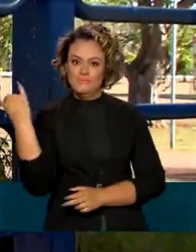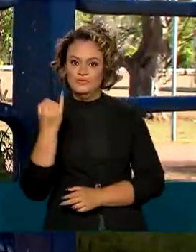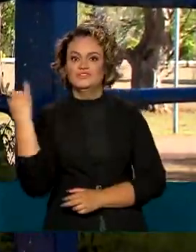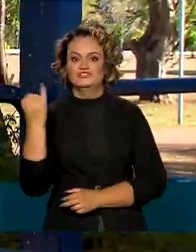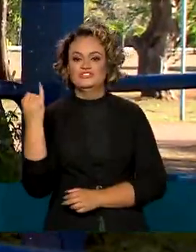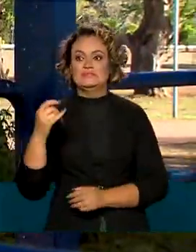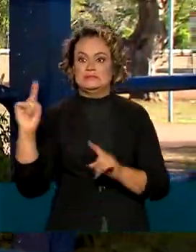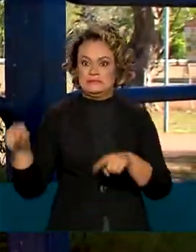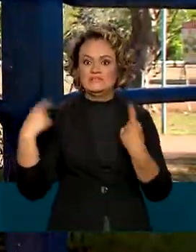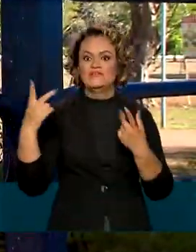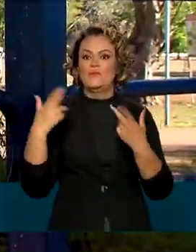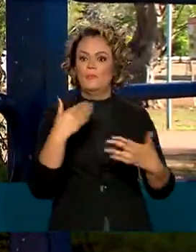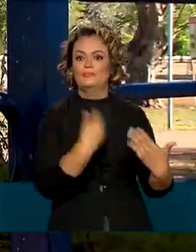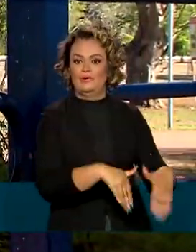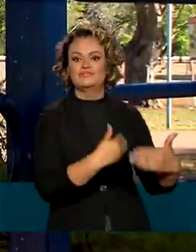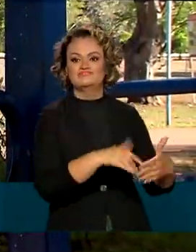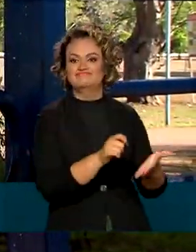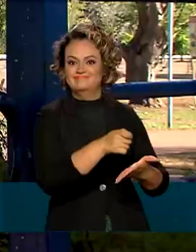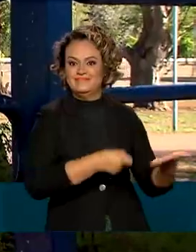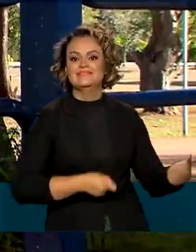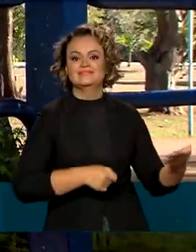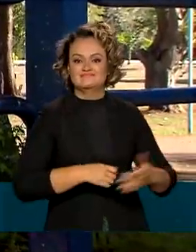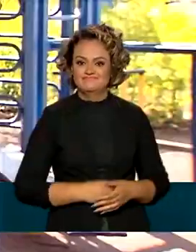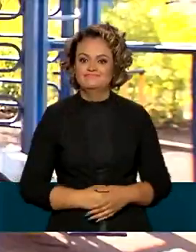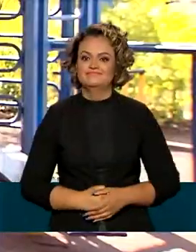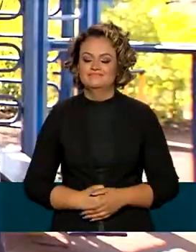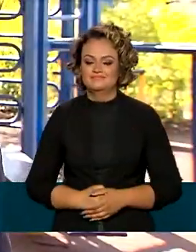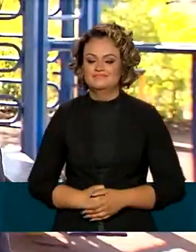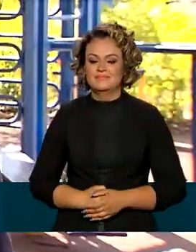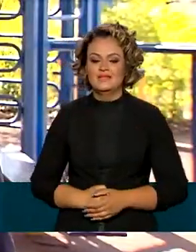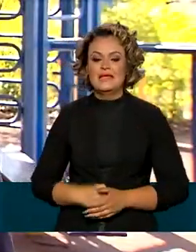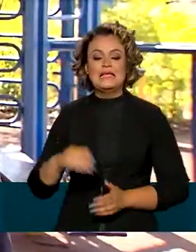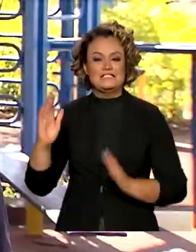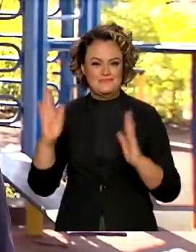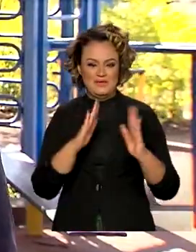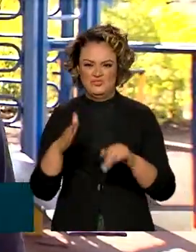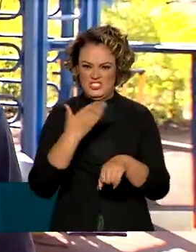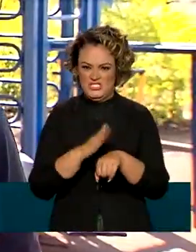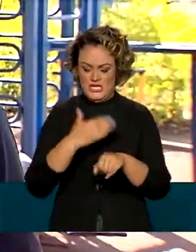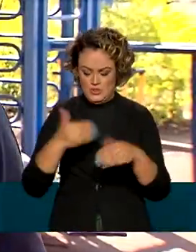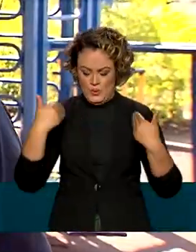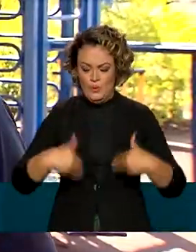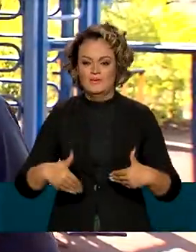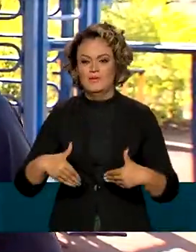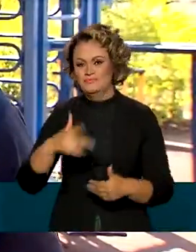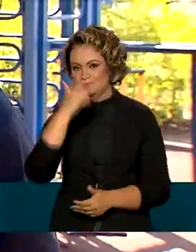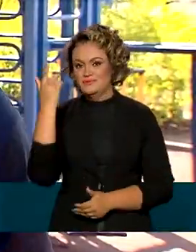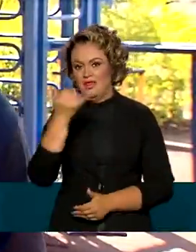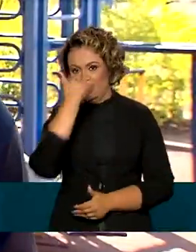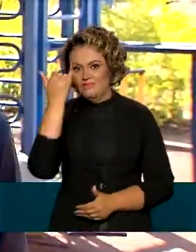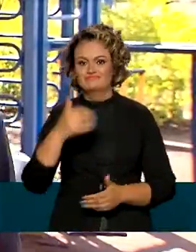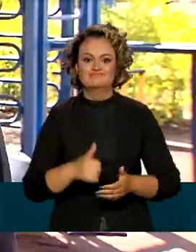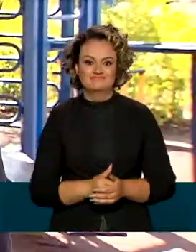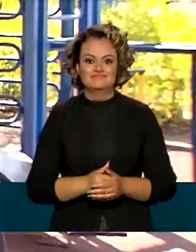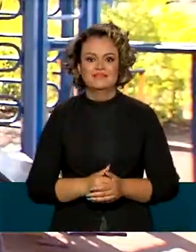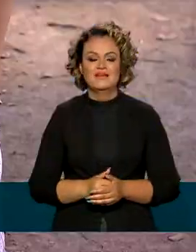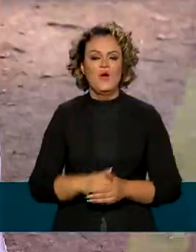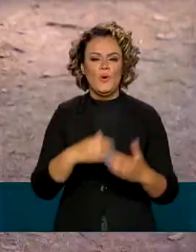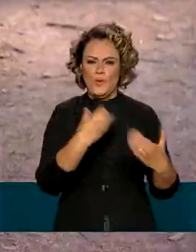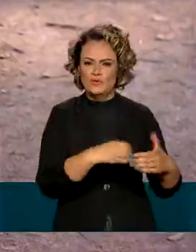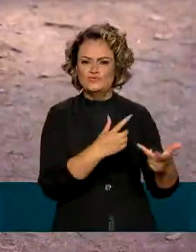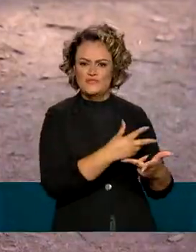e desafiador quanto a prova objetiva. É uma fase do concurso que reprova muito. Se você pegar diversos